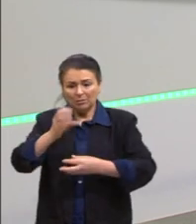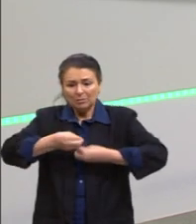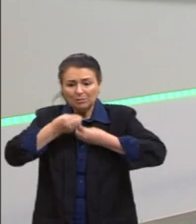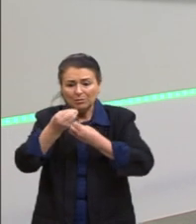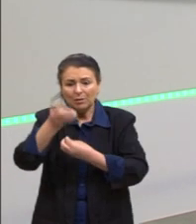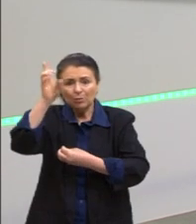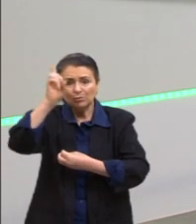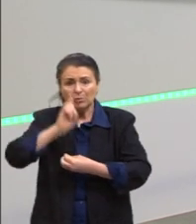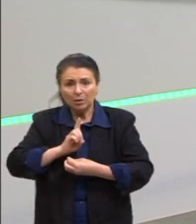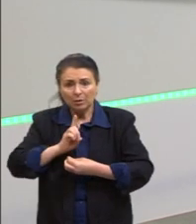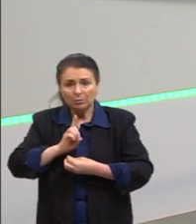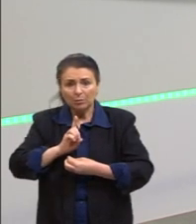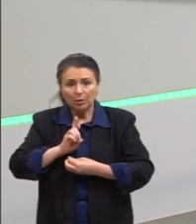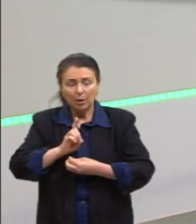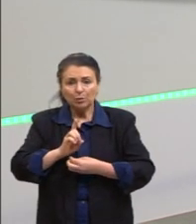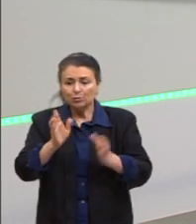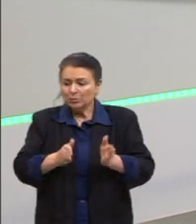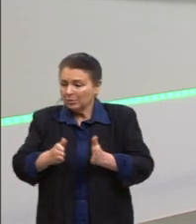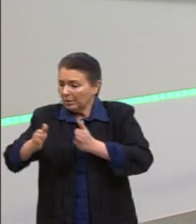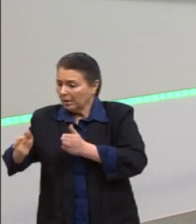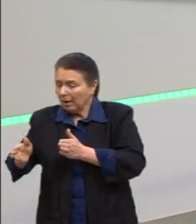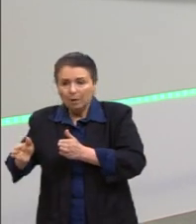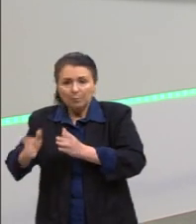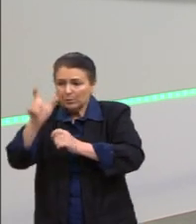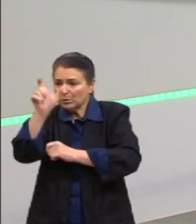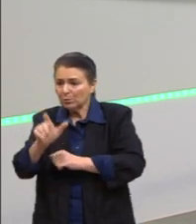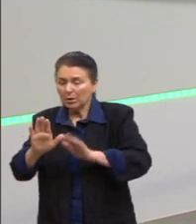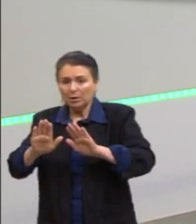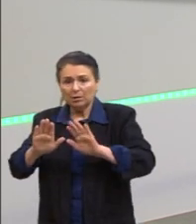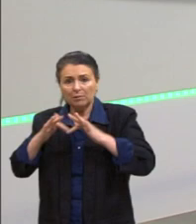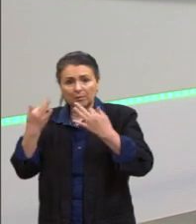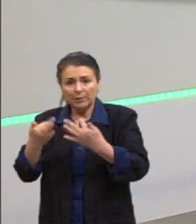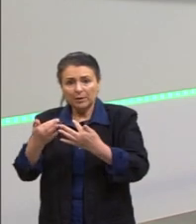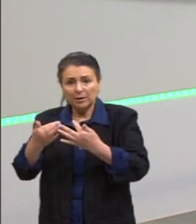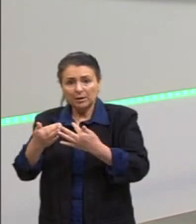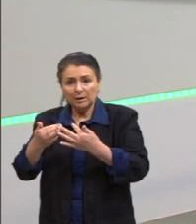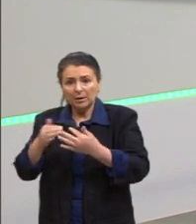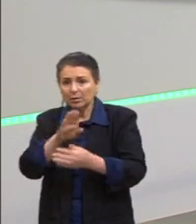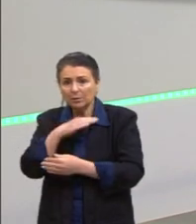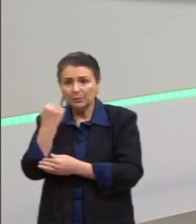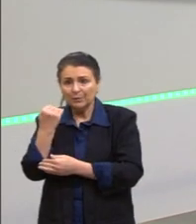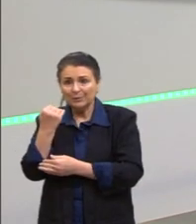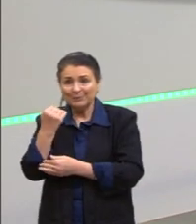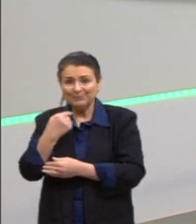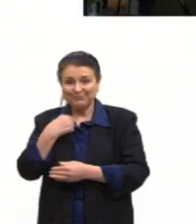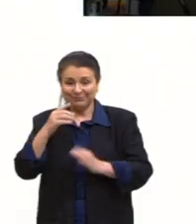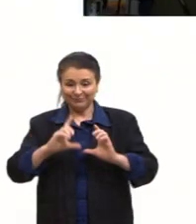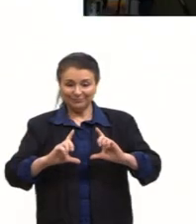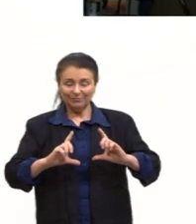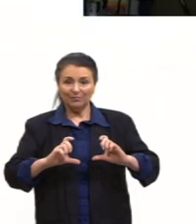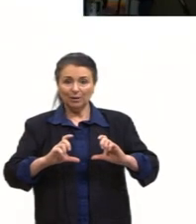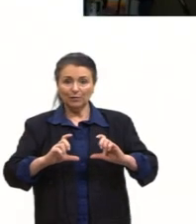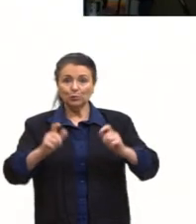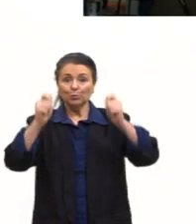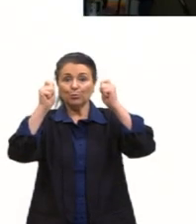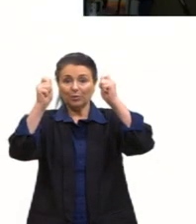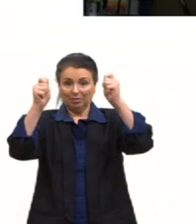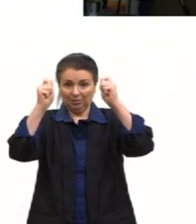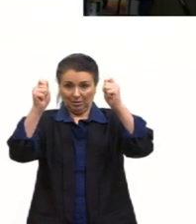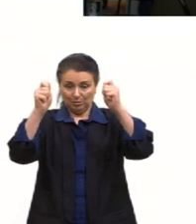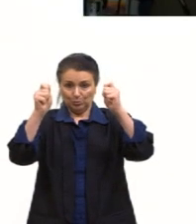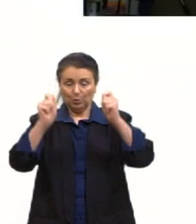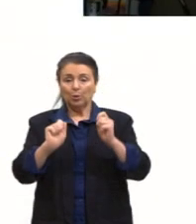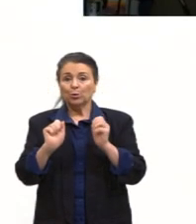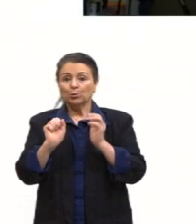enterrar os seus familiares e se despedir deles. Aqui temos uma foto de um protesto dos desaparecidos.